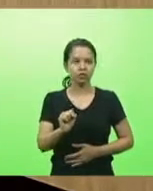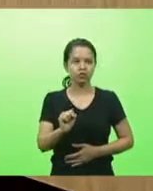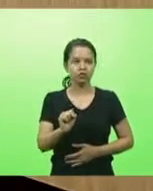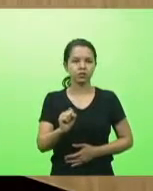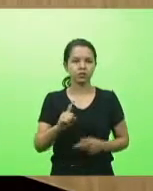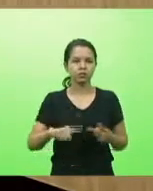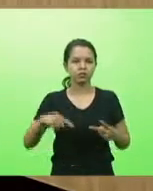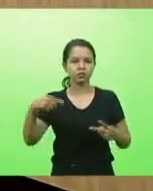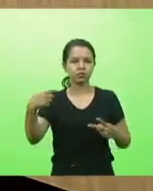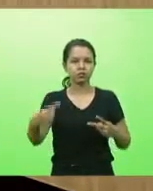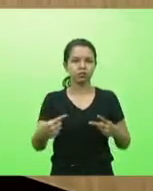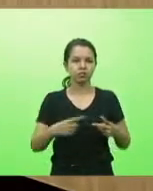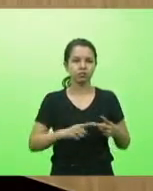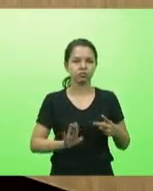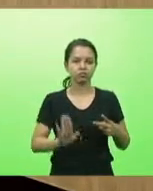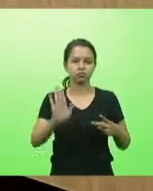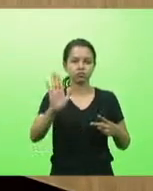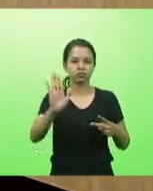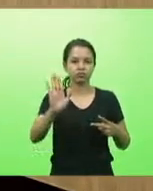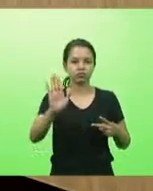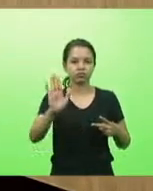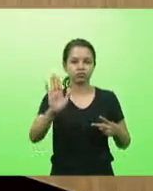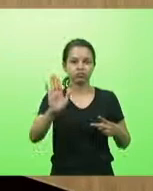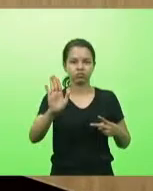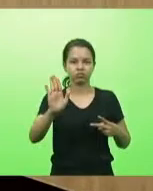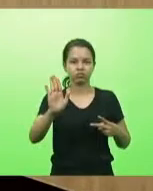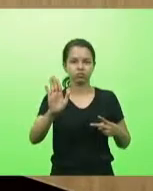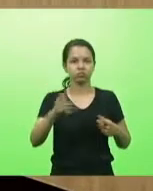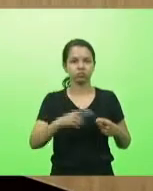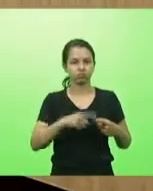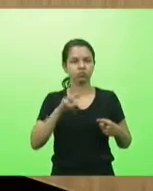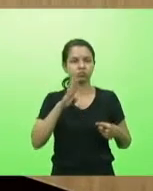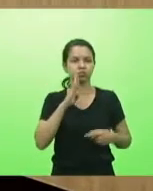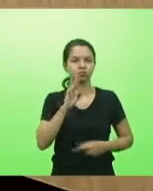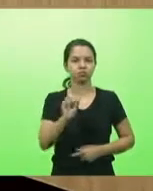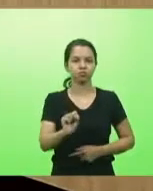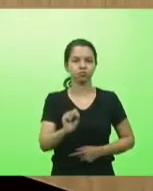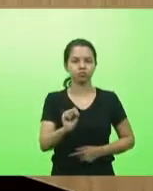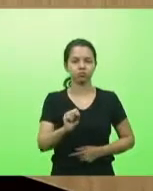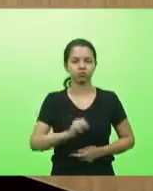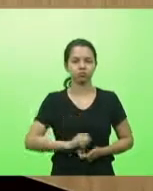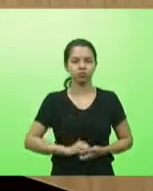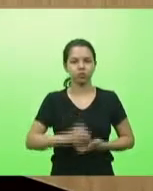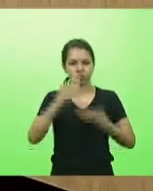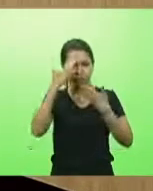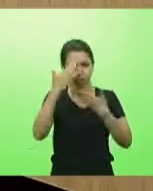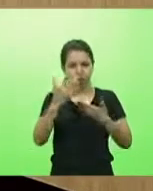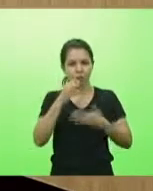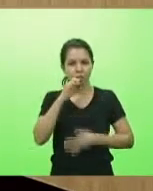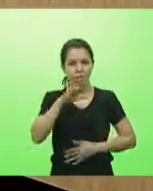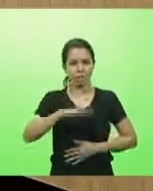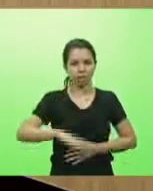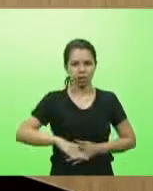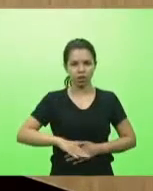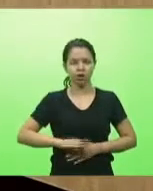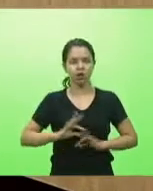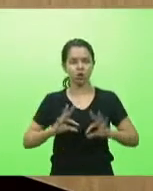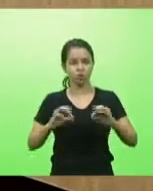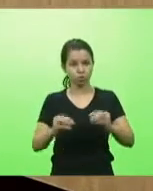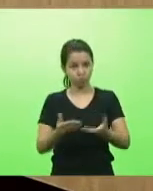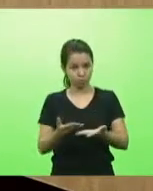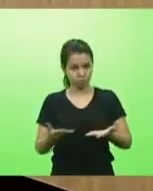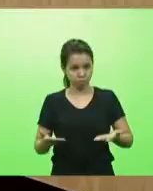aí eu falo a palavra deputado Bruno Souza muito obrigado uma boa tarde a todos